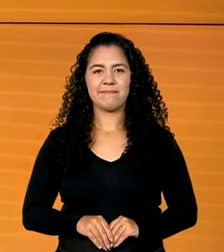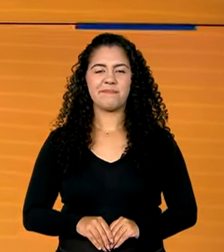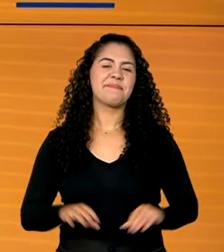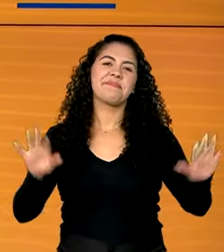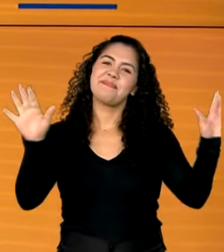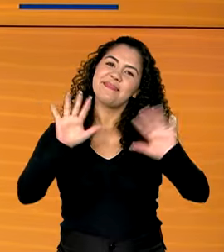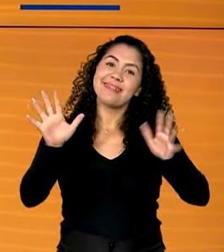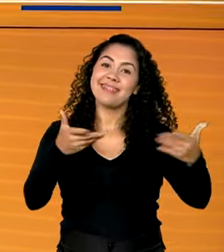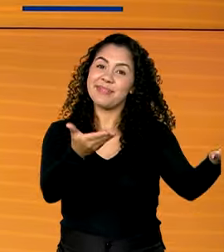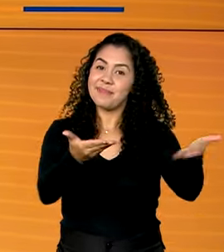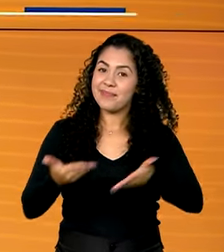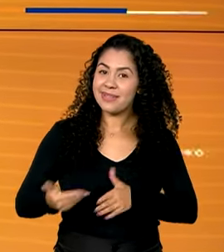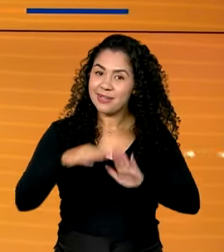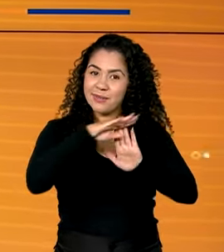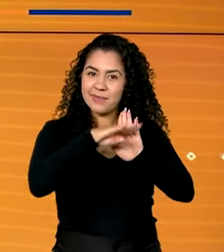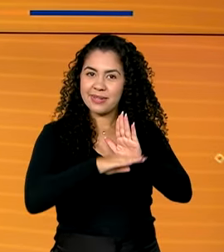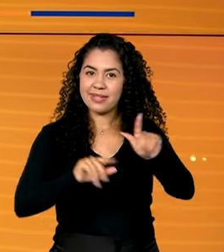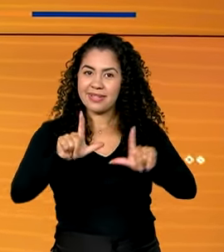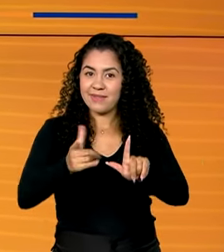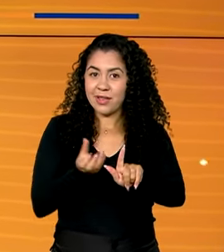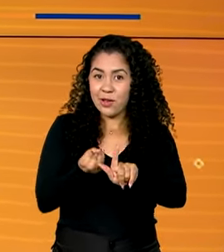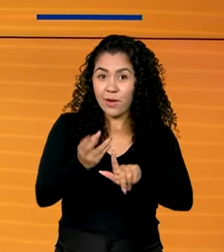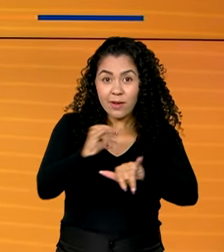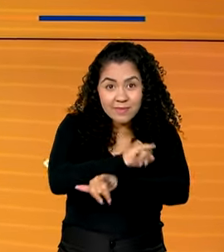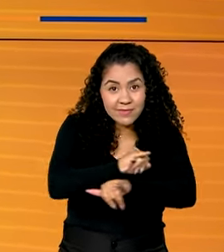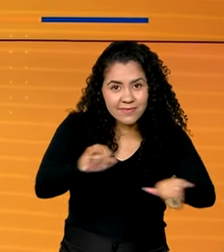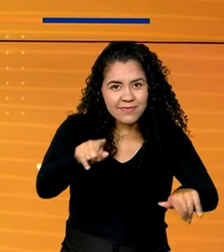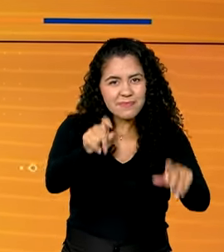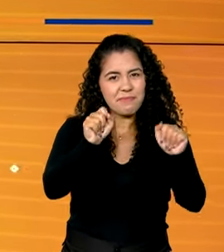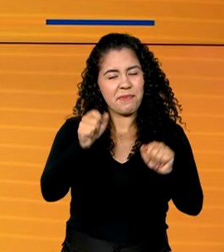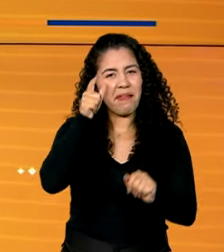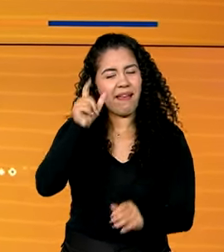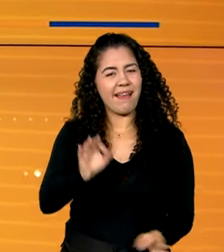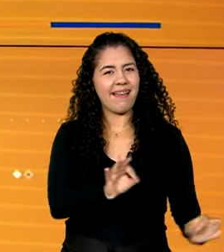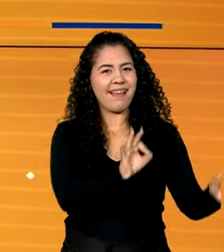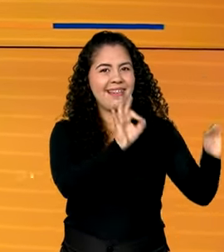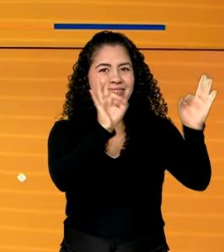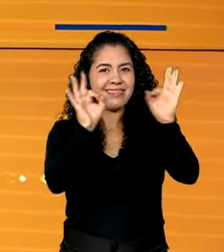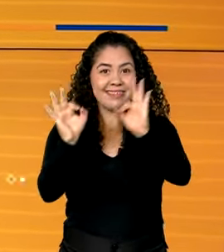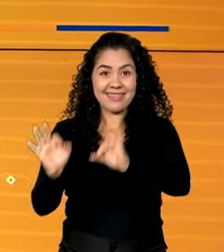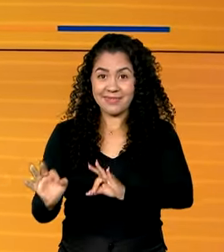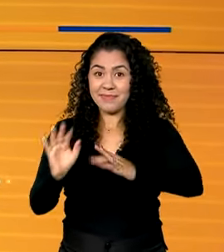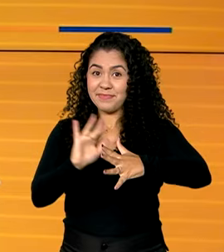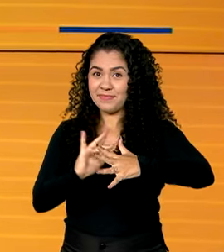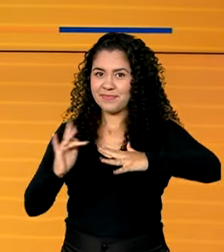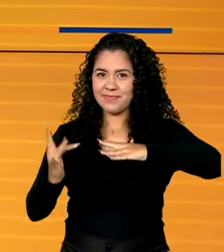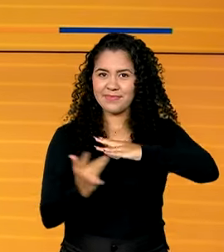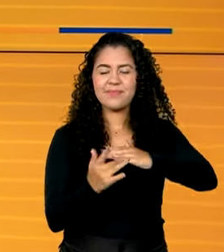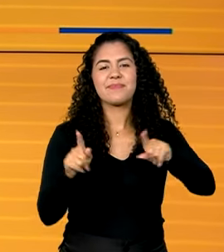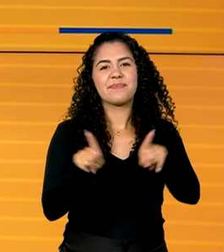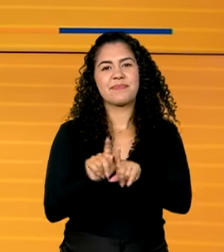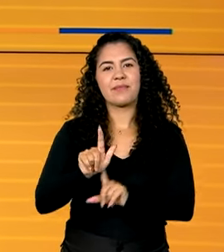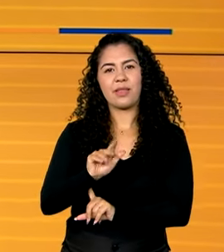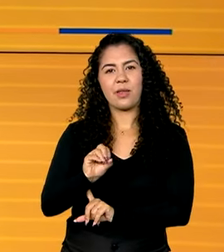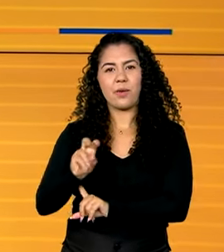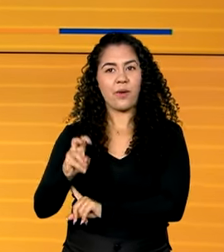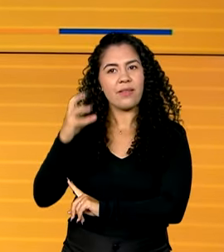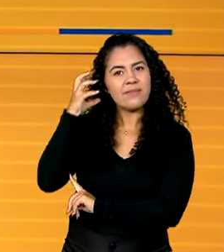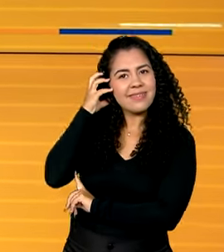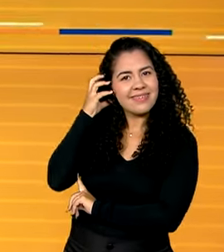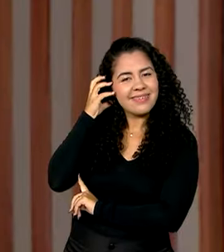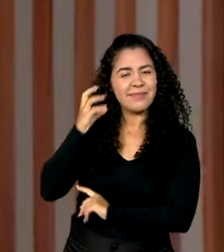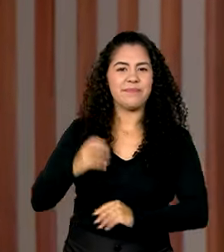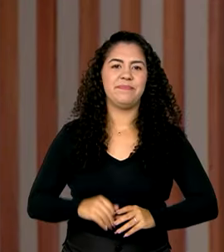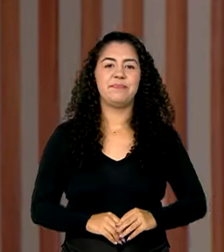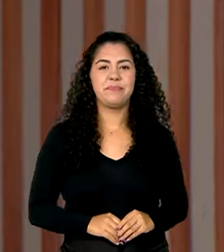Olá, seja muito bem-vindo ao canal GOV. Lembrando que você pode nos acompanhar também ao vivo pelas redes sociais e pela Rádio GOV.